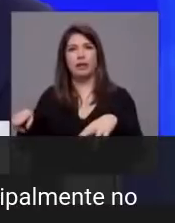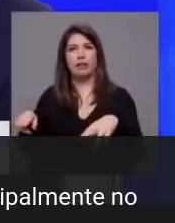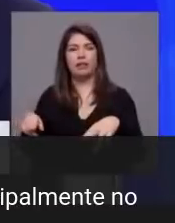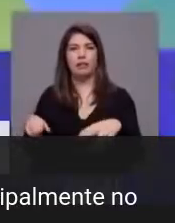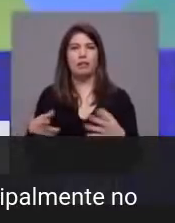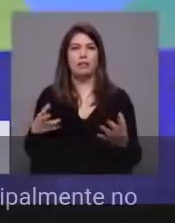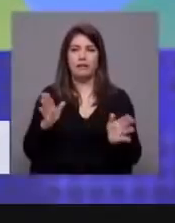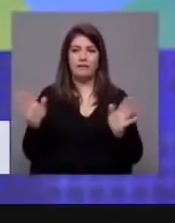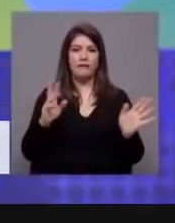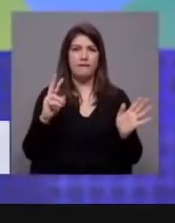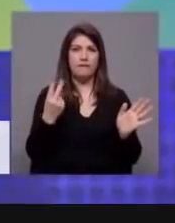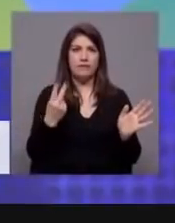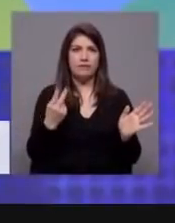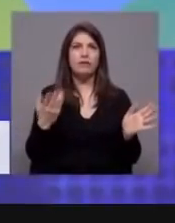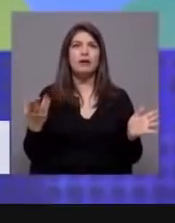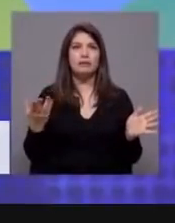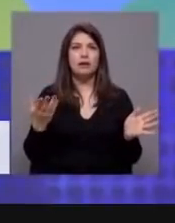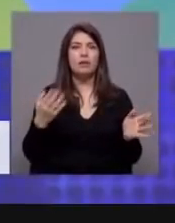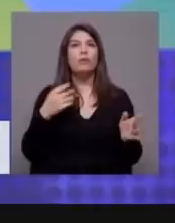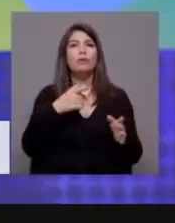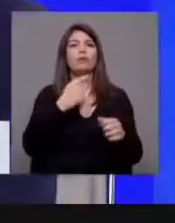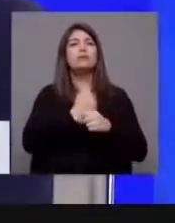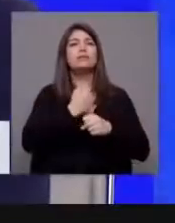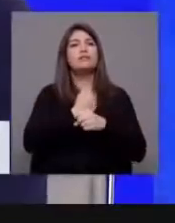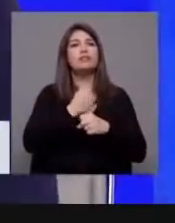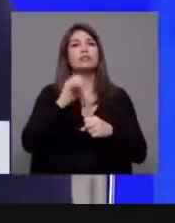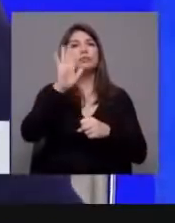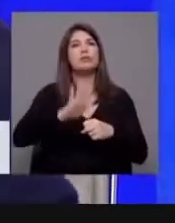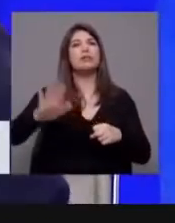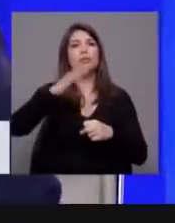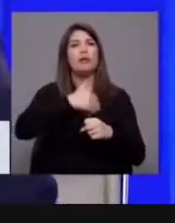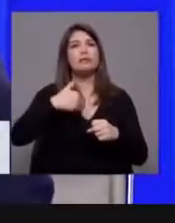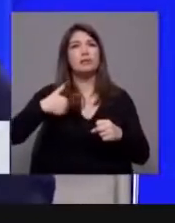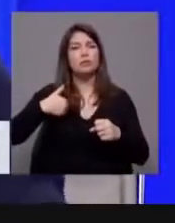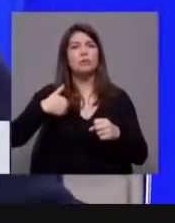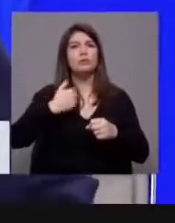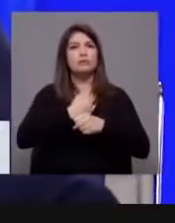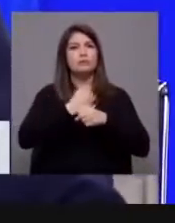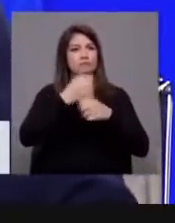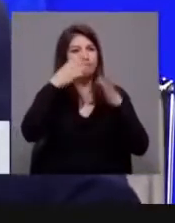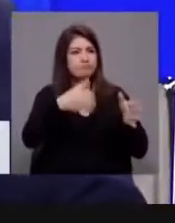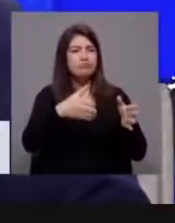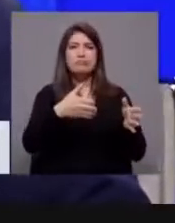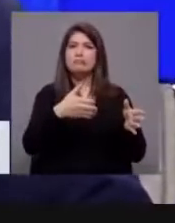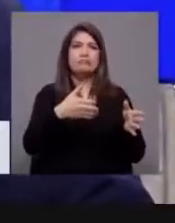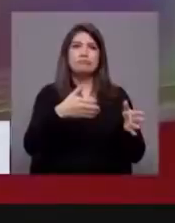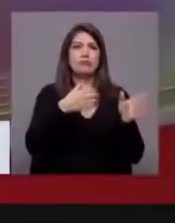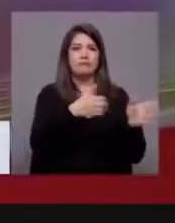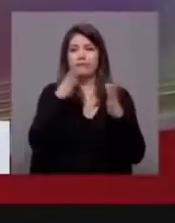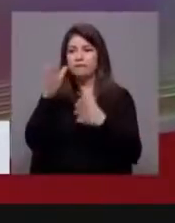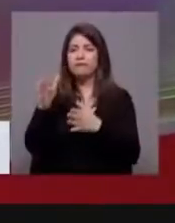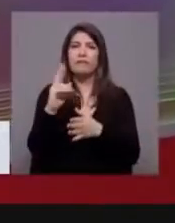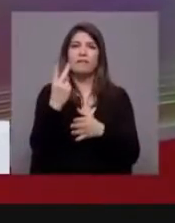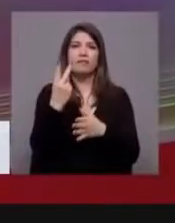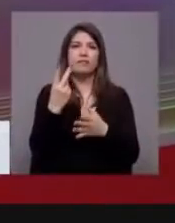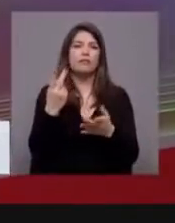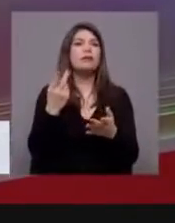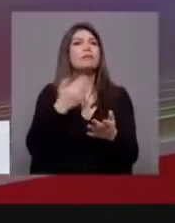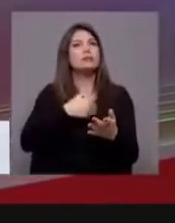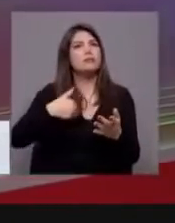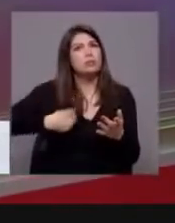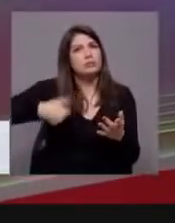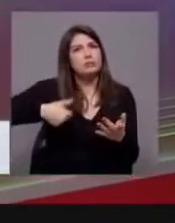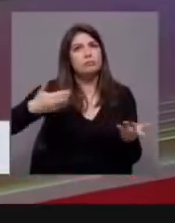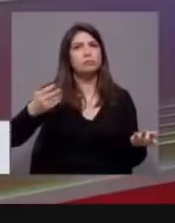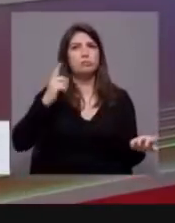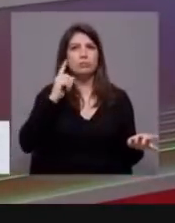organização do SNS centrada no utente e que valorize os seus profissionais. Não é por acaso... à sustentabilidade de pensões porque não saímos deste assunto. Coisa